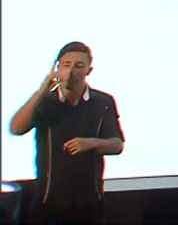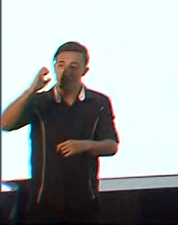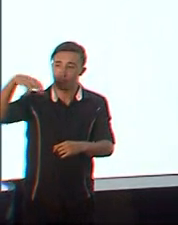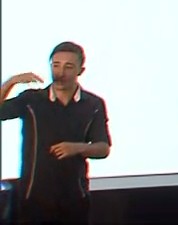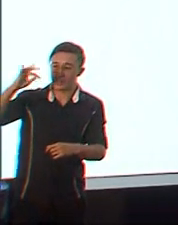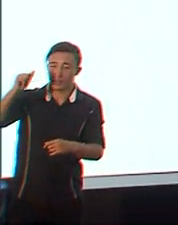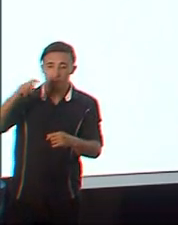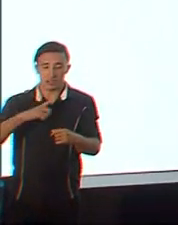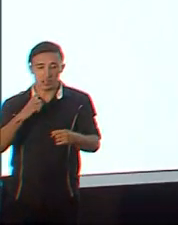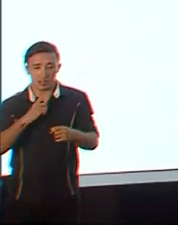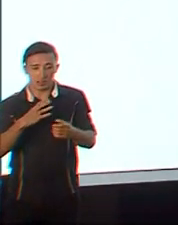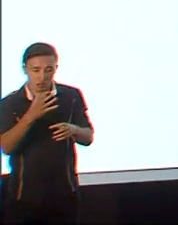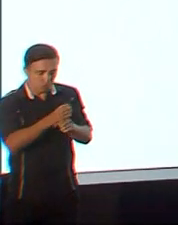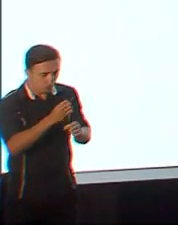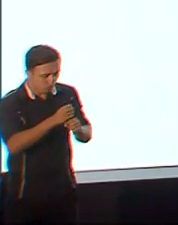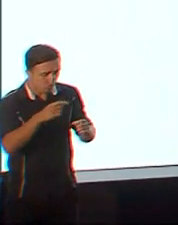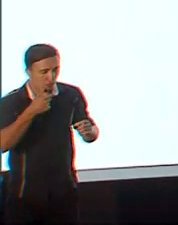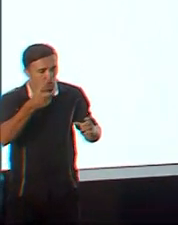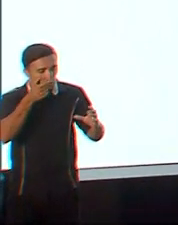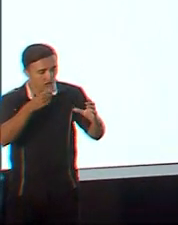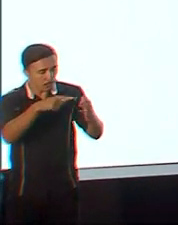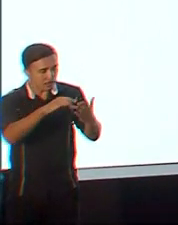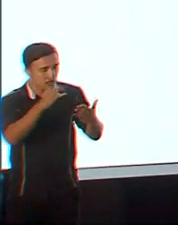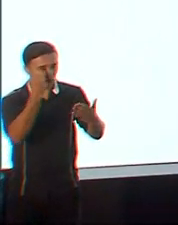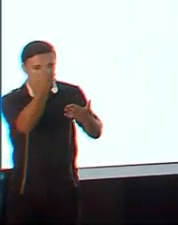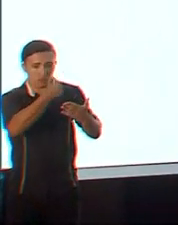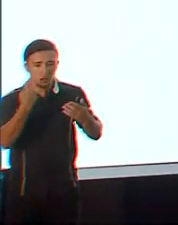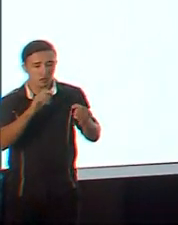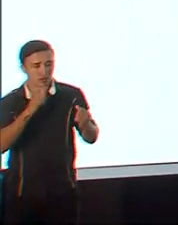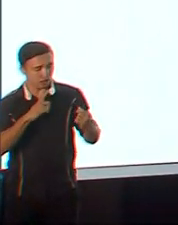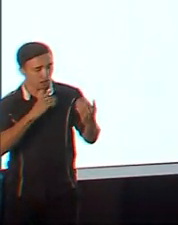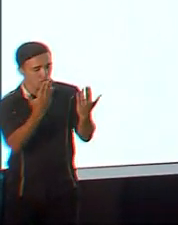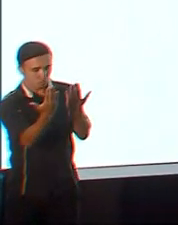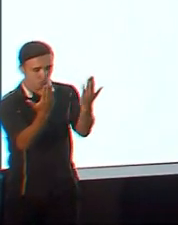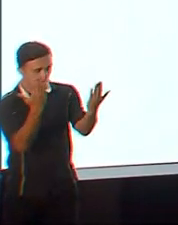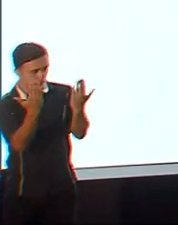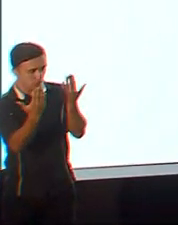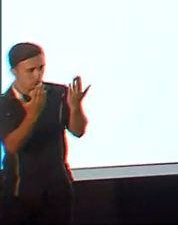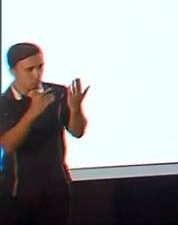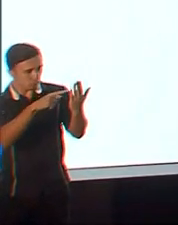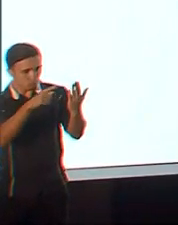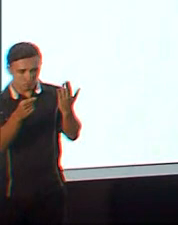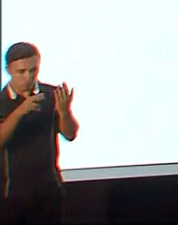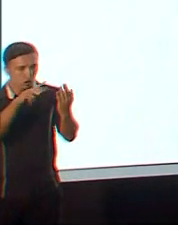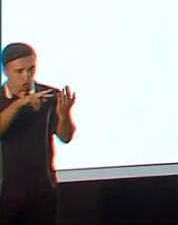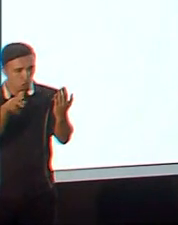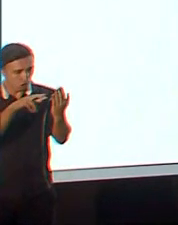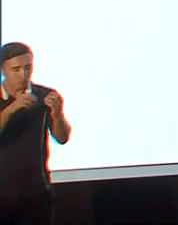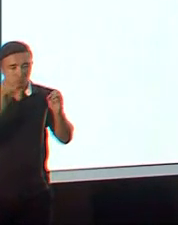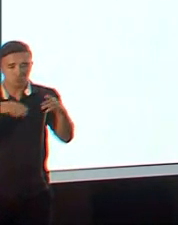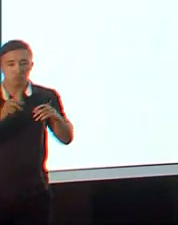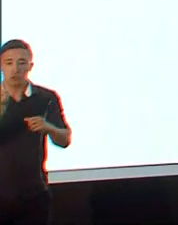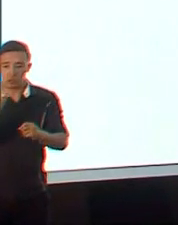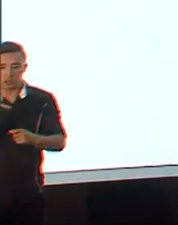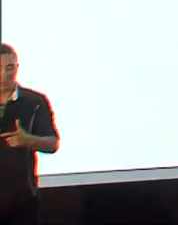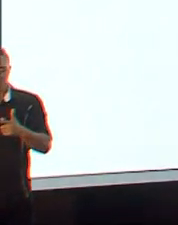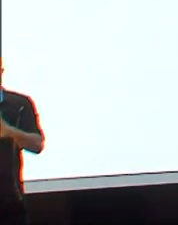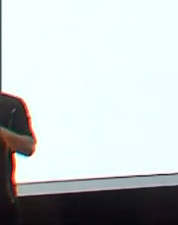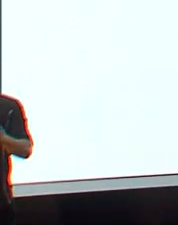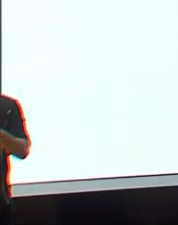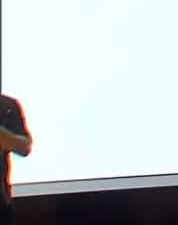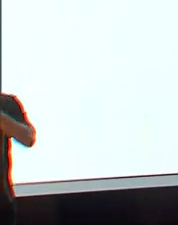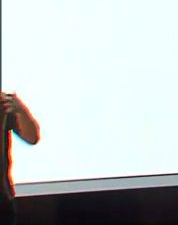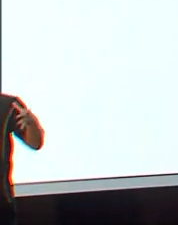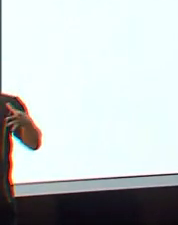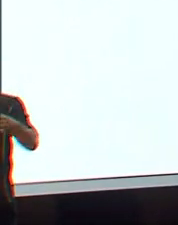checamos se a sua face bate com o que está registrado na CNH, e aí, então, essa